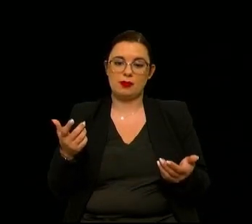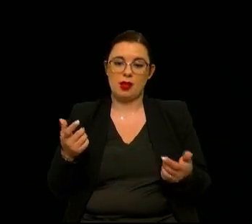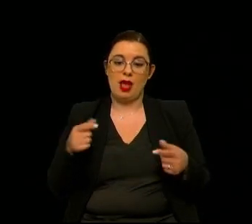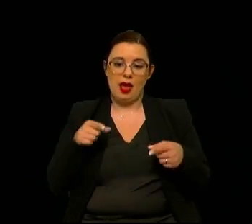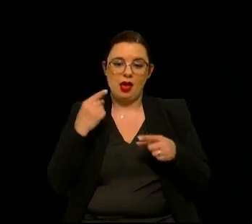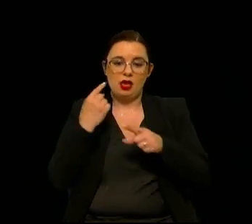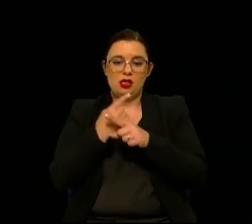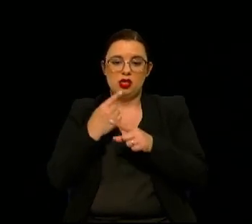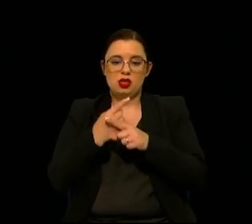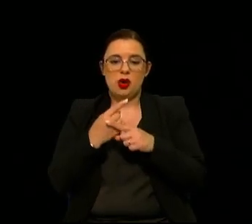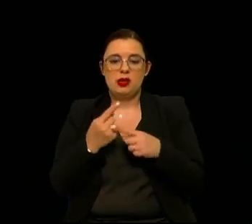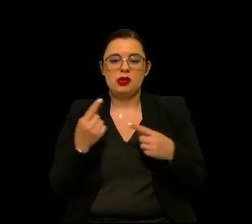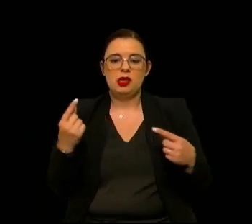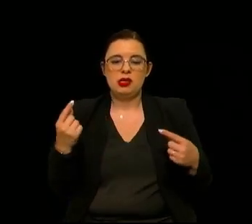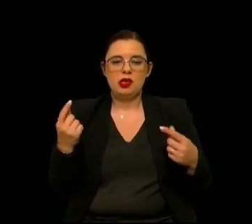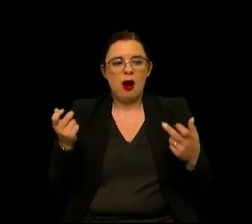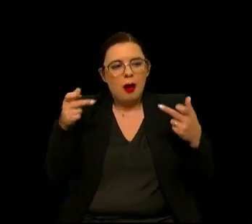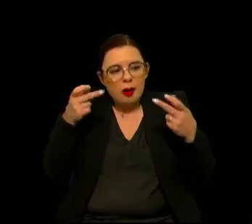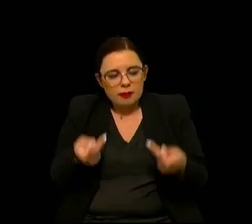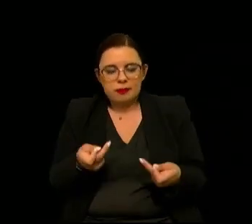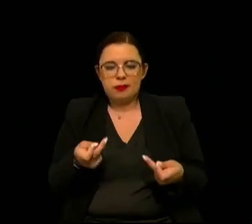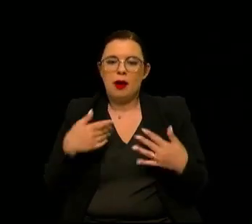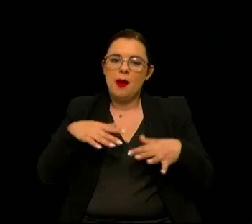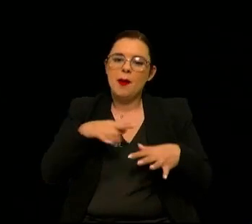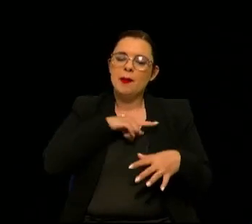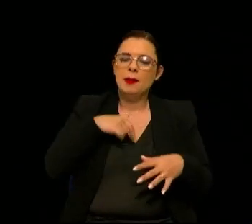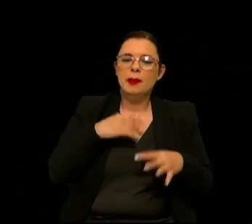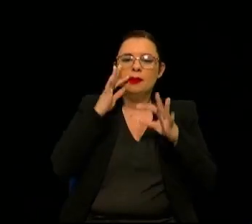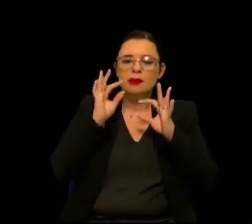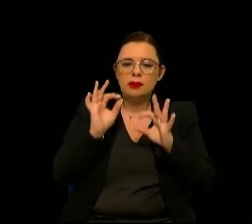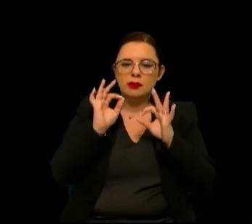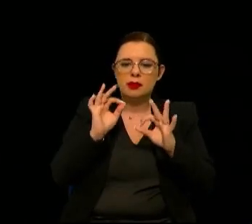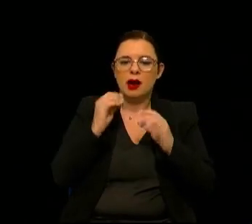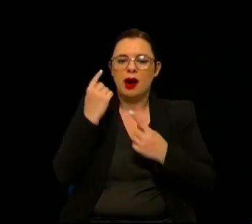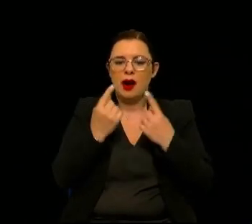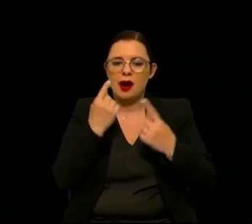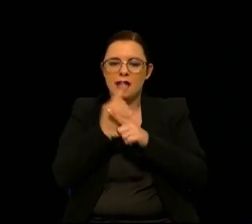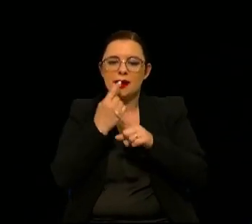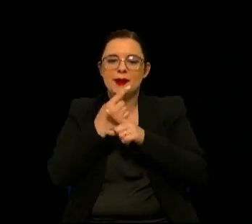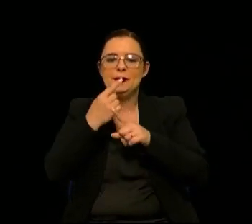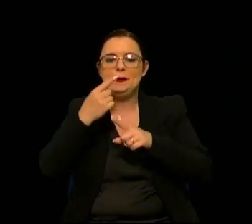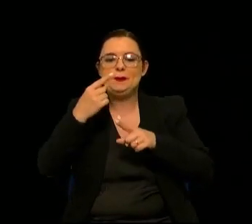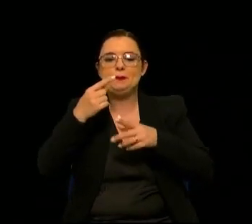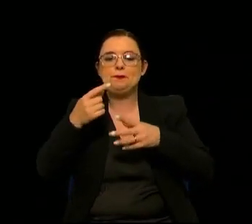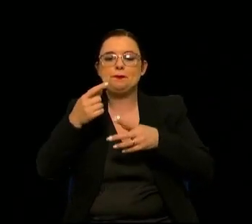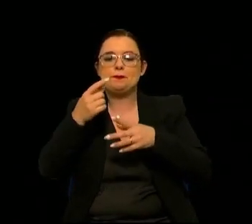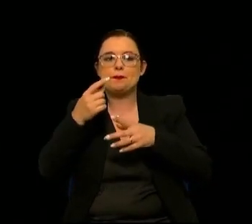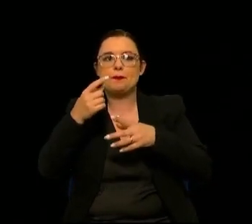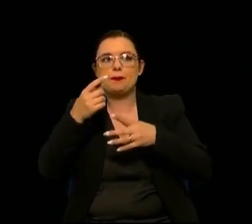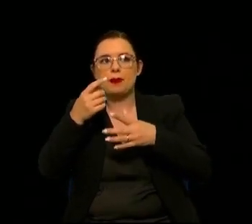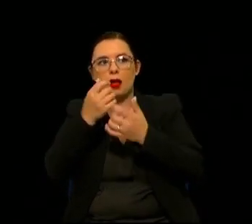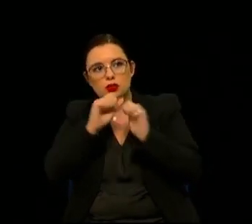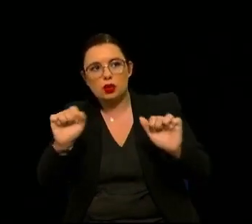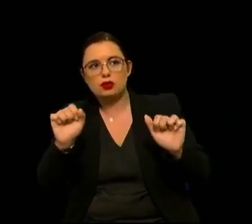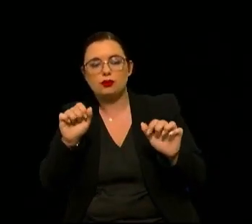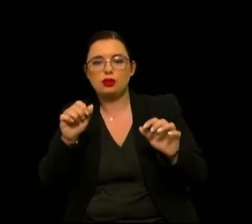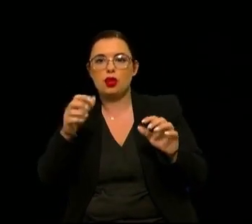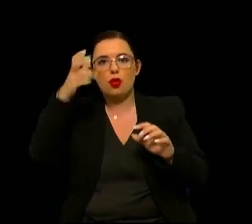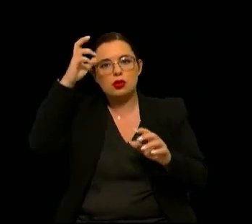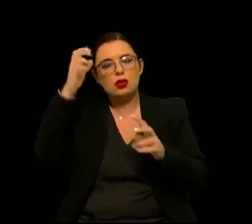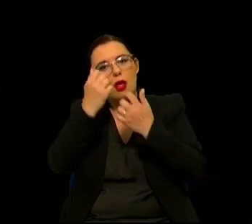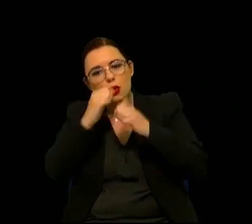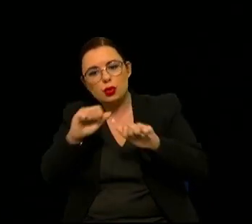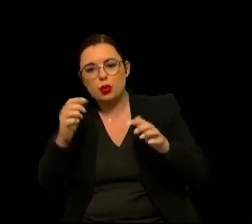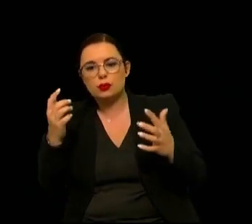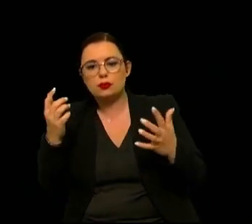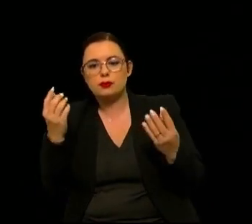Estas coisas vieram para chegar. Agora, temos que ter algum cuidado porque é assim, uma coisa são veículos autónomos e o conceito de autónomo